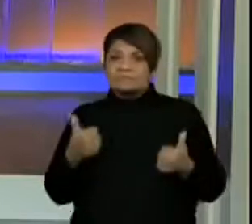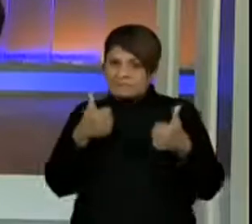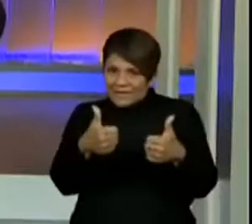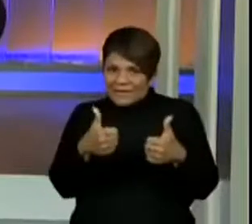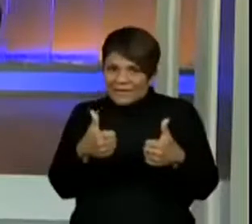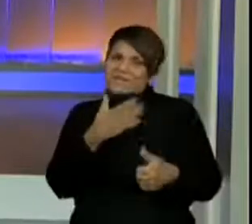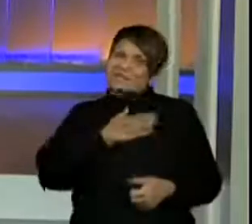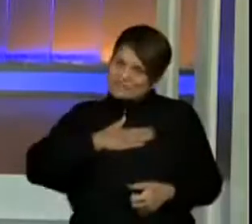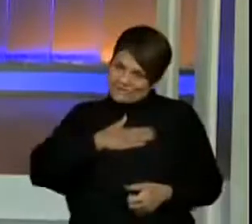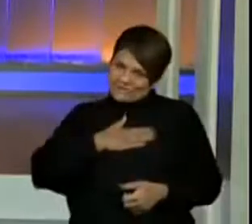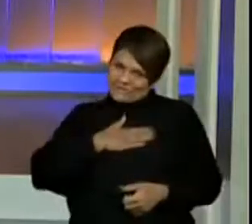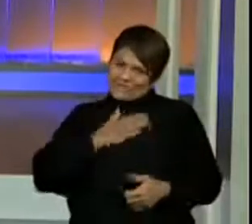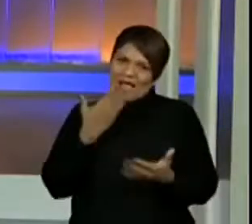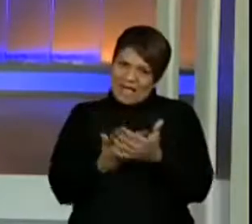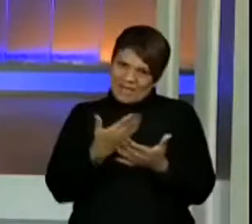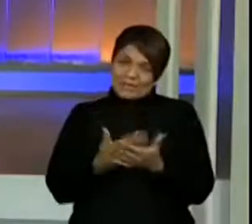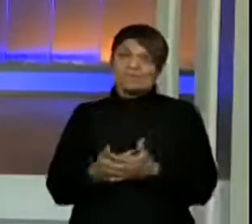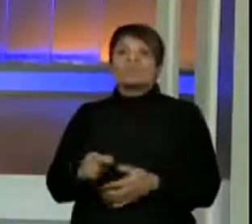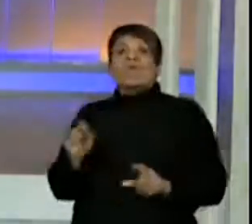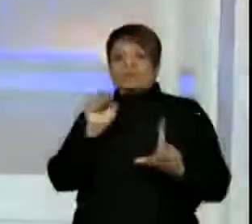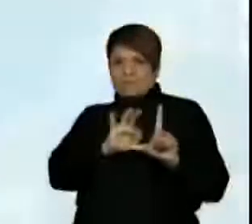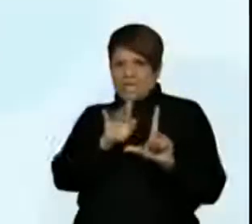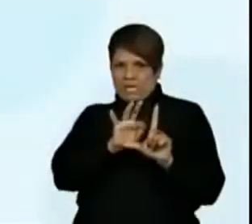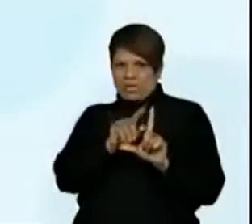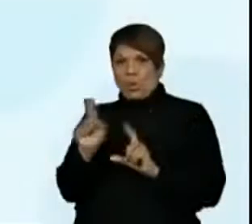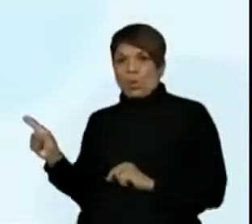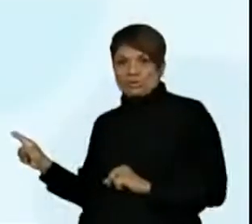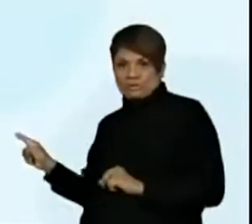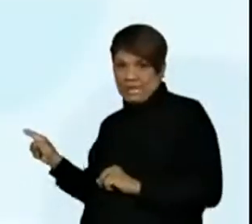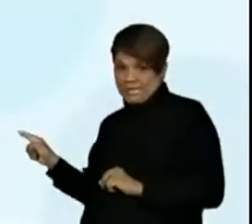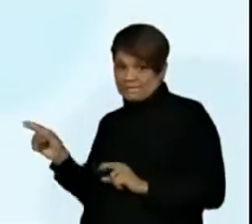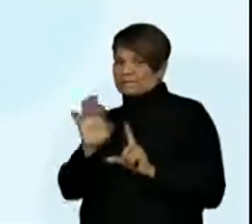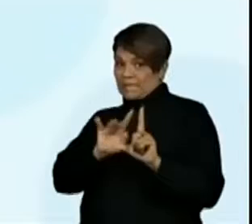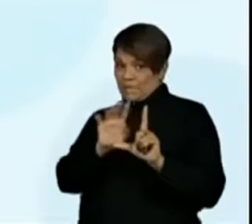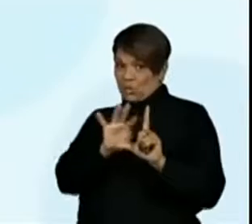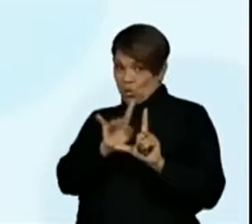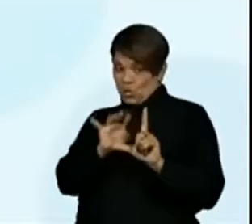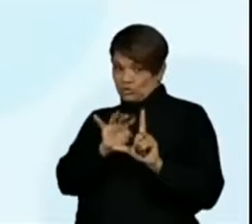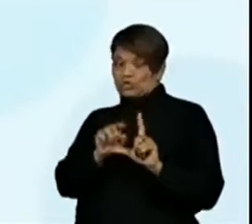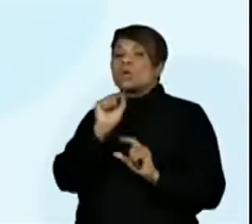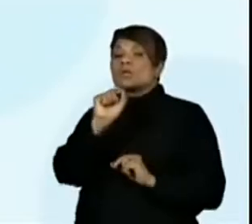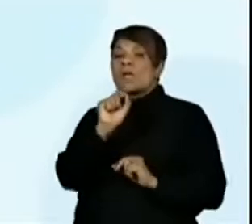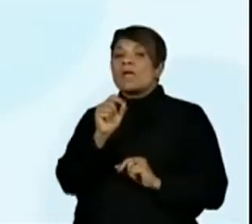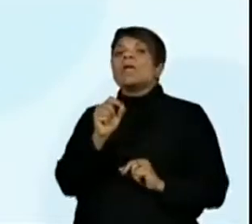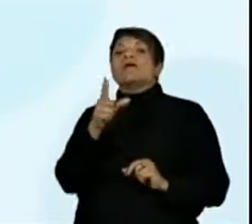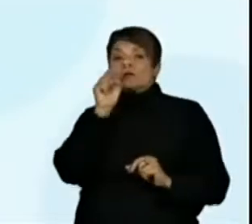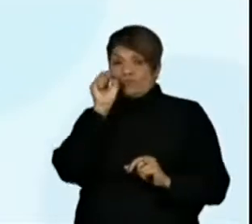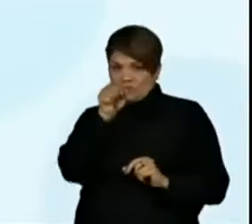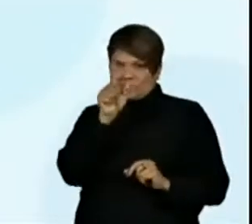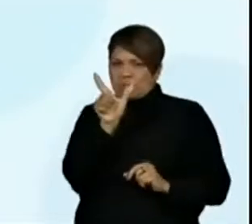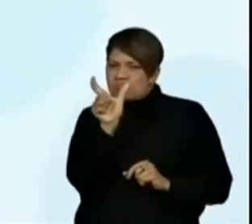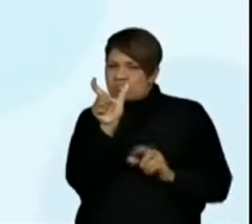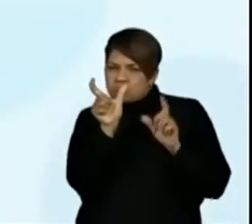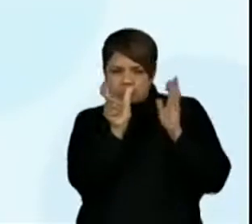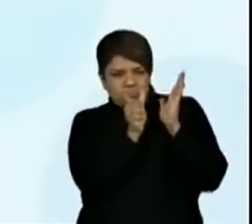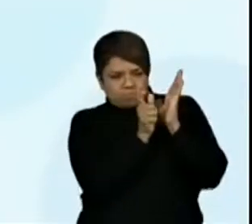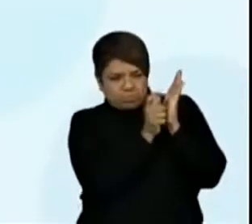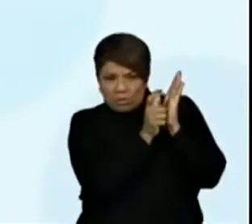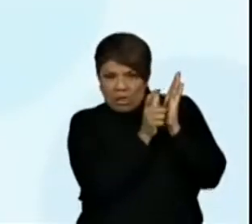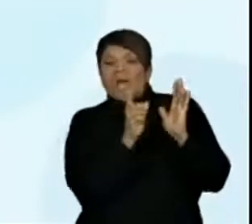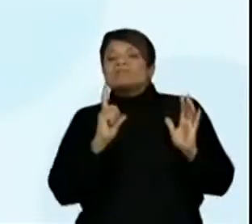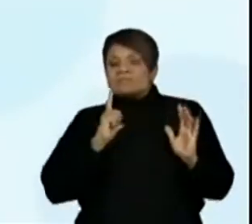Você gostou da aula? Aqui nesse QR Code, você vai ter outras informações. Tá? É um